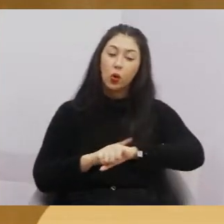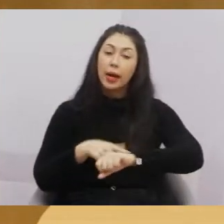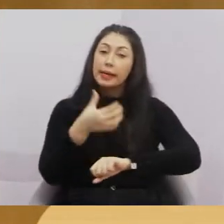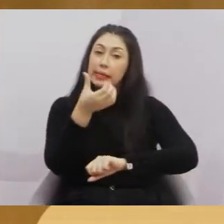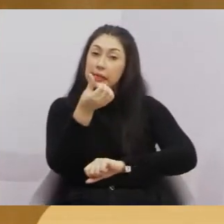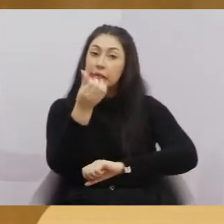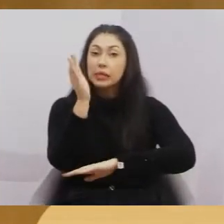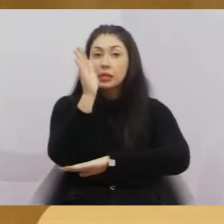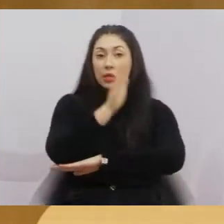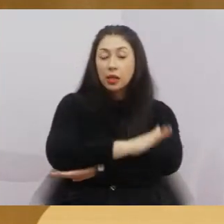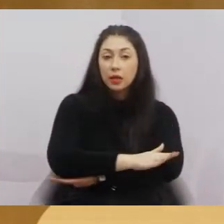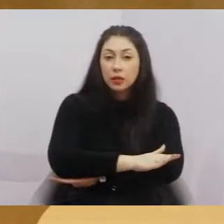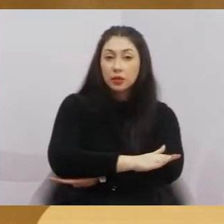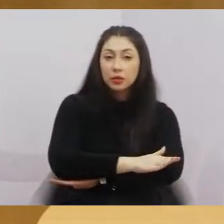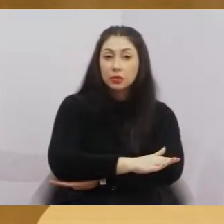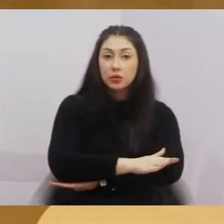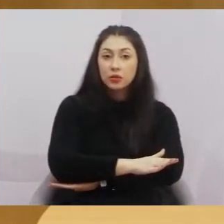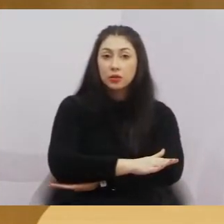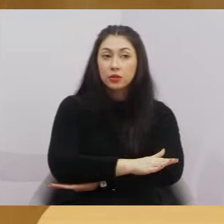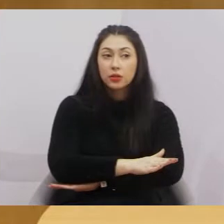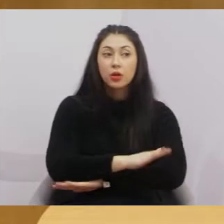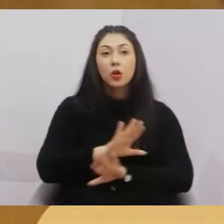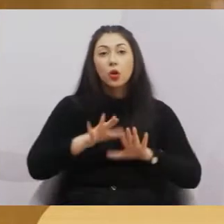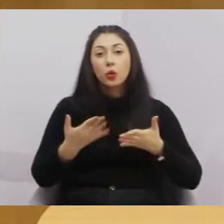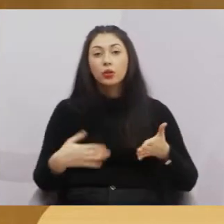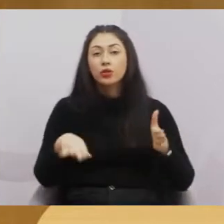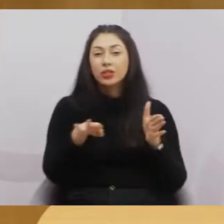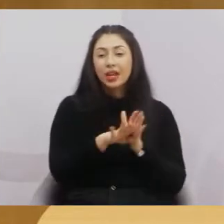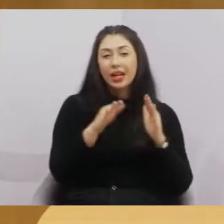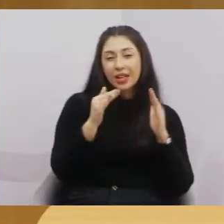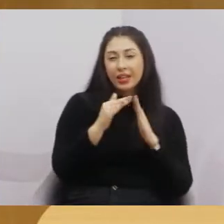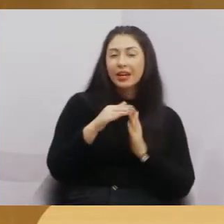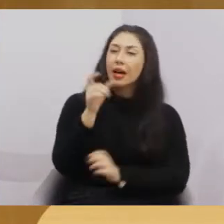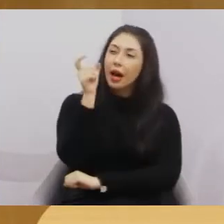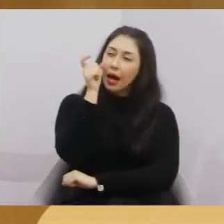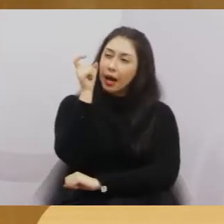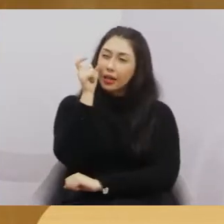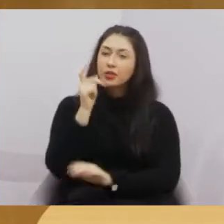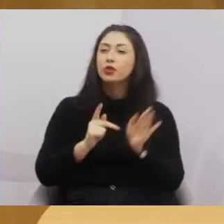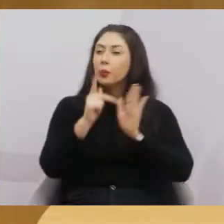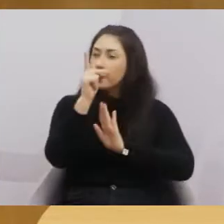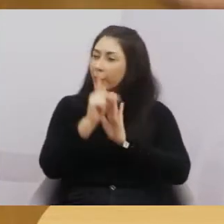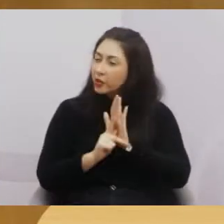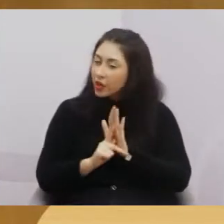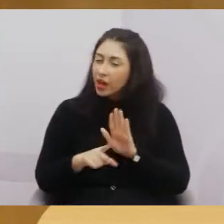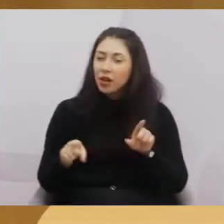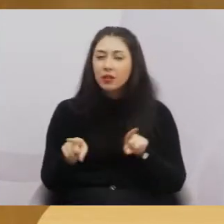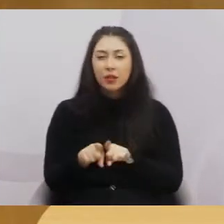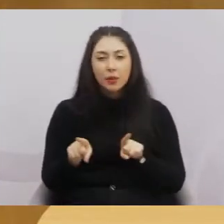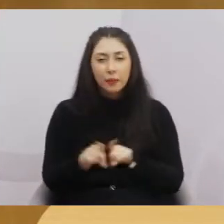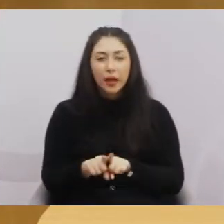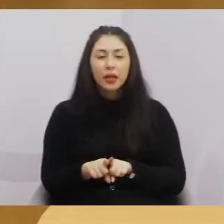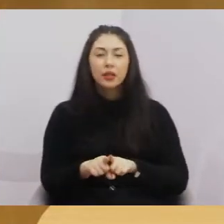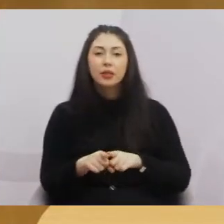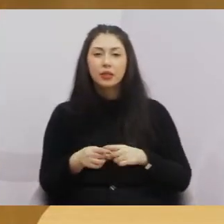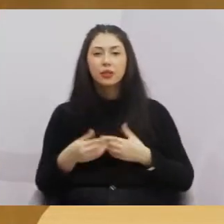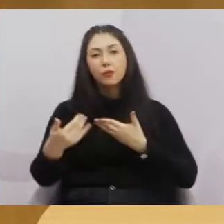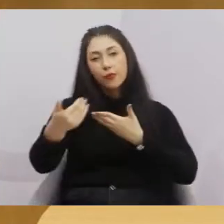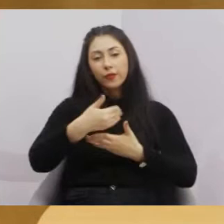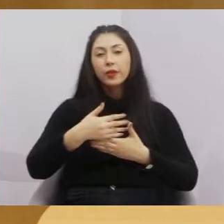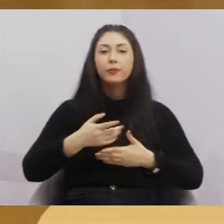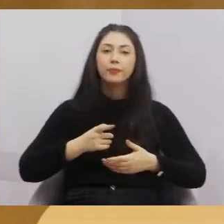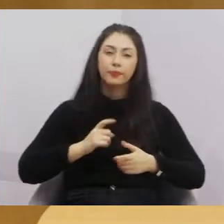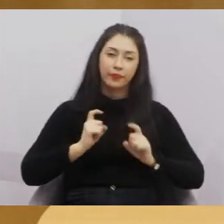horas, quando o trabalhador chegar em casa, ele vai assistir os projetos polêmicos, vai assistir os projetos que vêm para essa